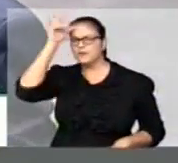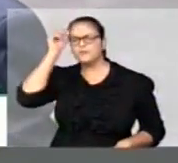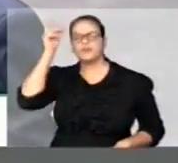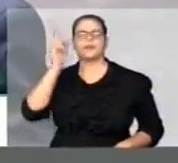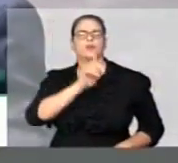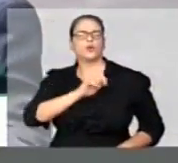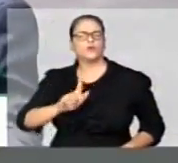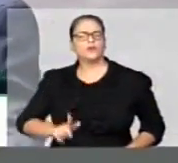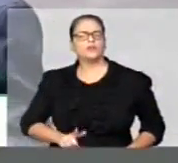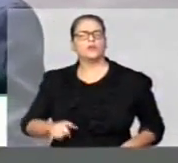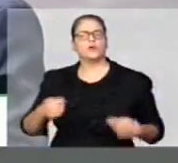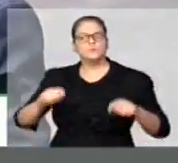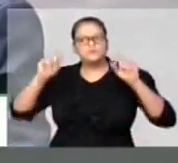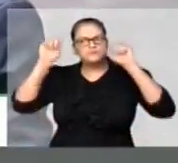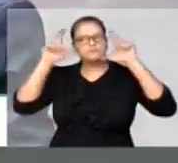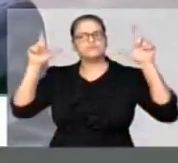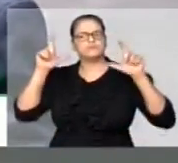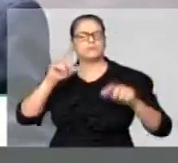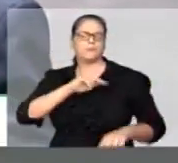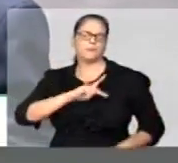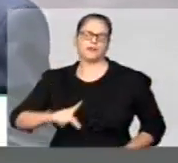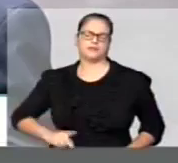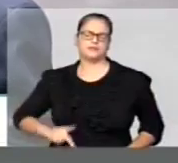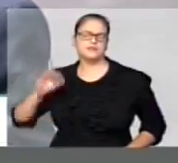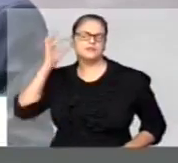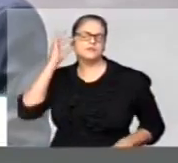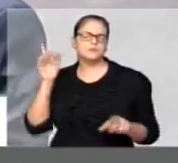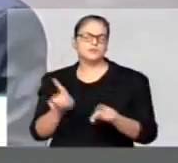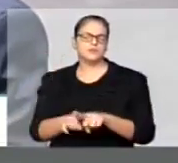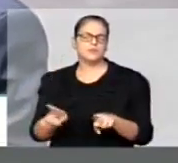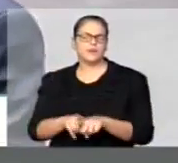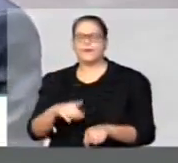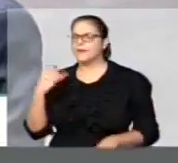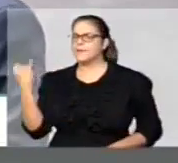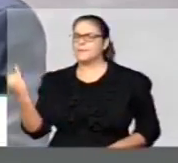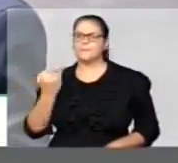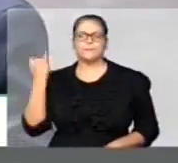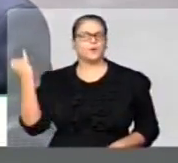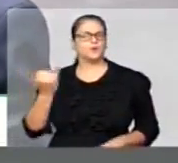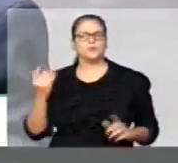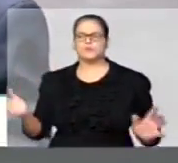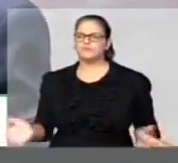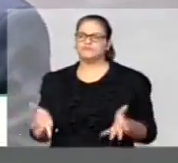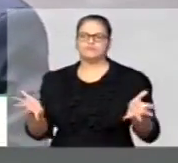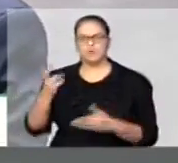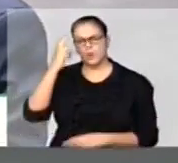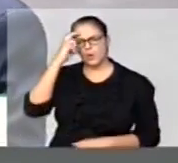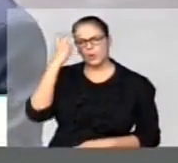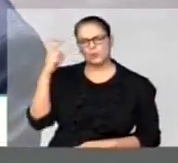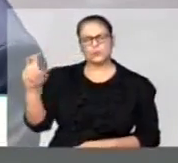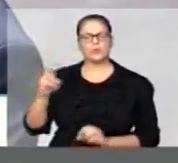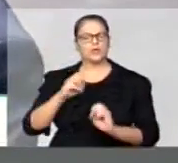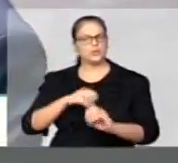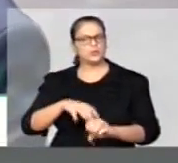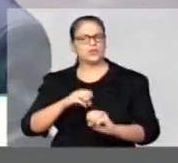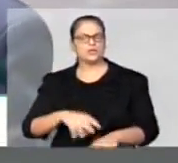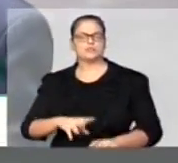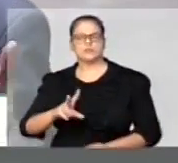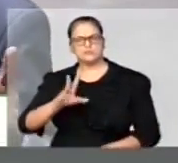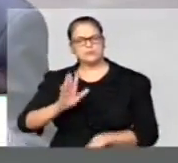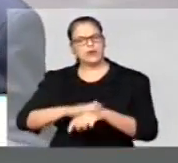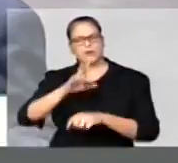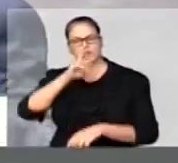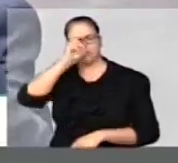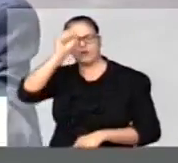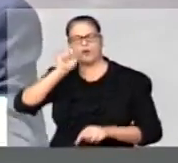governadores e a presidência da República pela importância do investimento na cultura, na educação, para fortalecimento